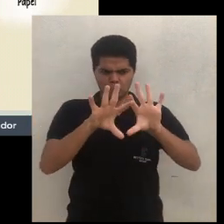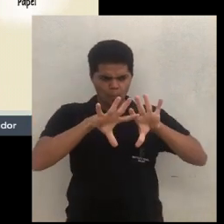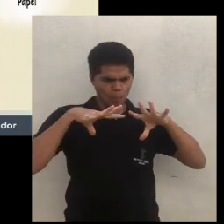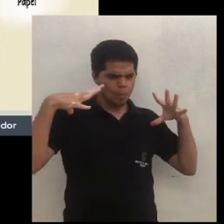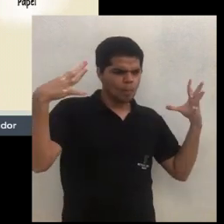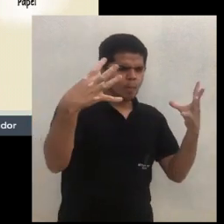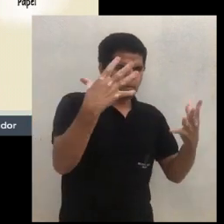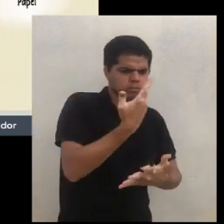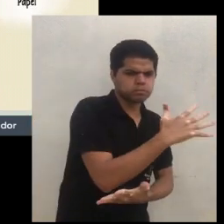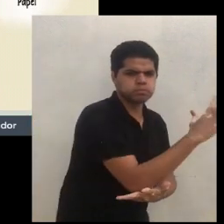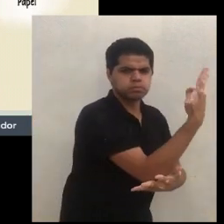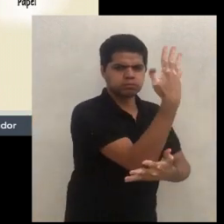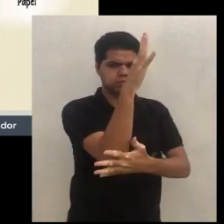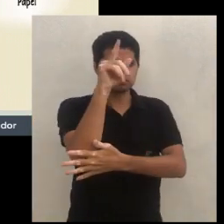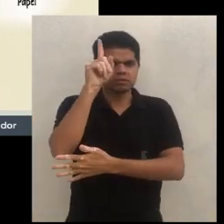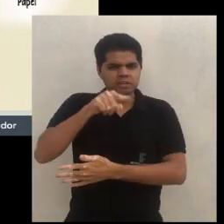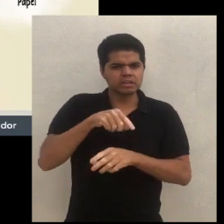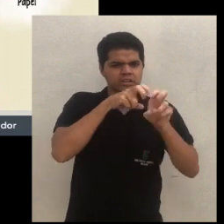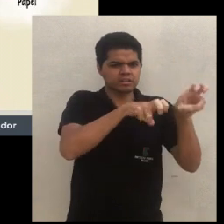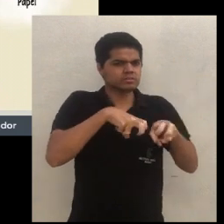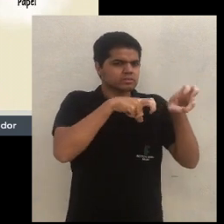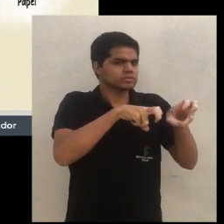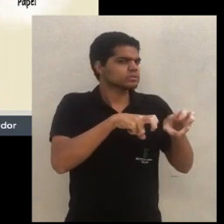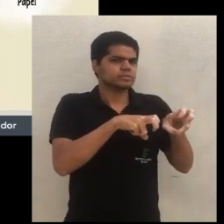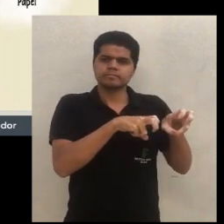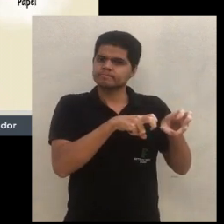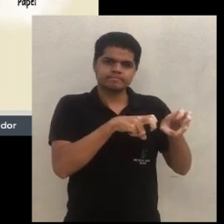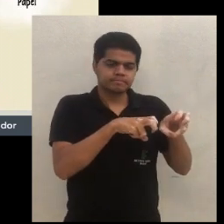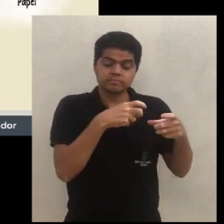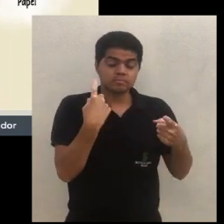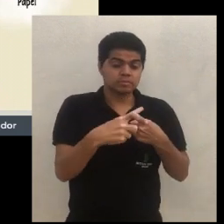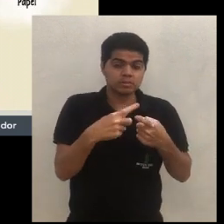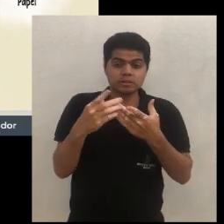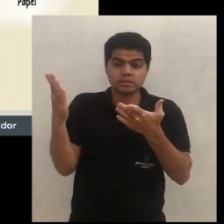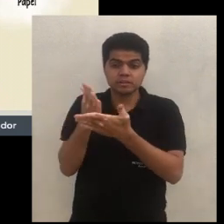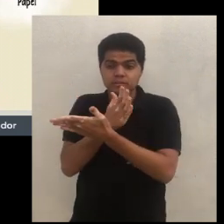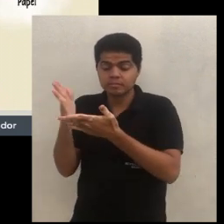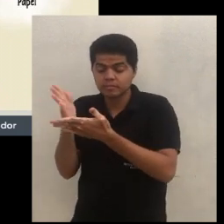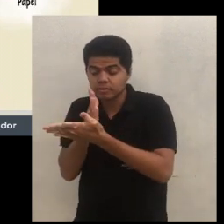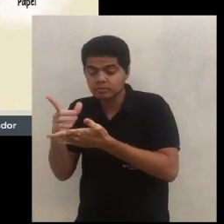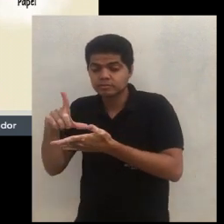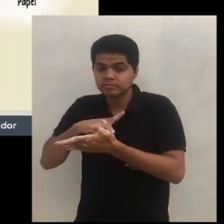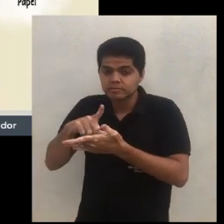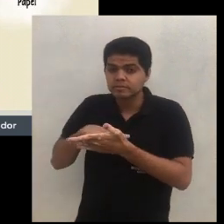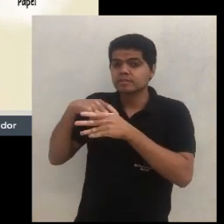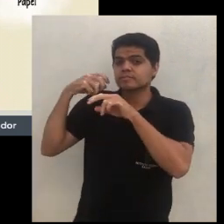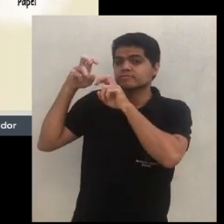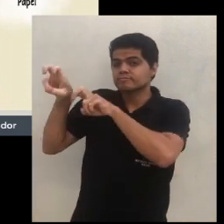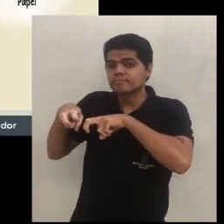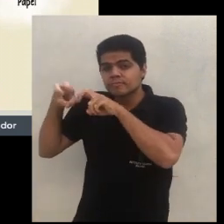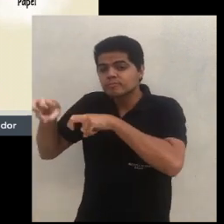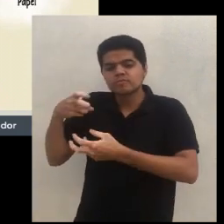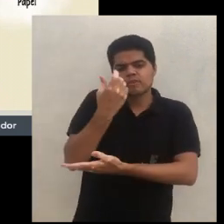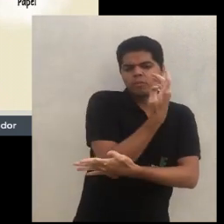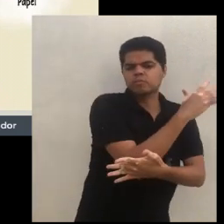toda agrofloresta é agricultura orgânica. Porque tem muitos agricultores que fazem agrofloresta